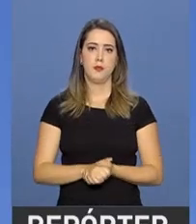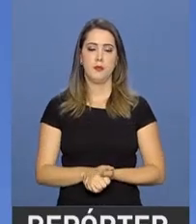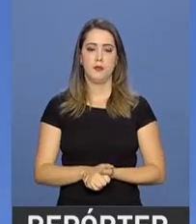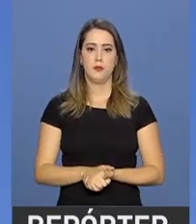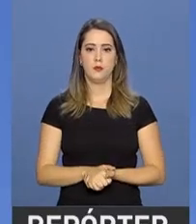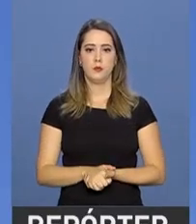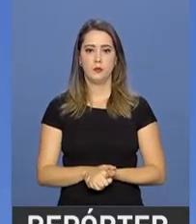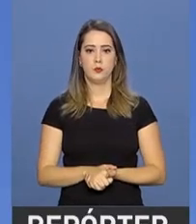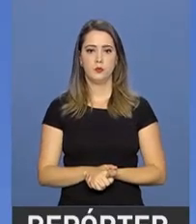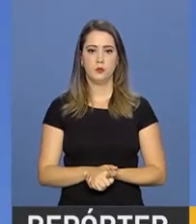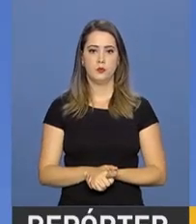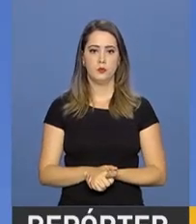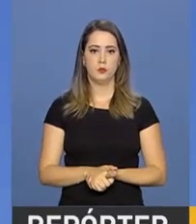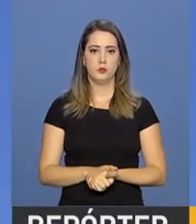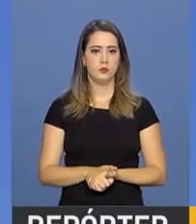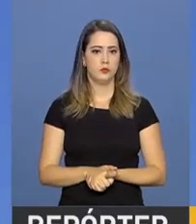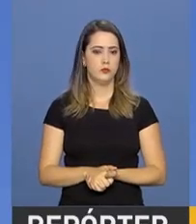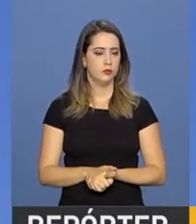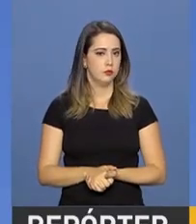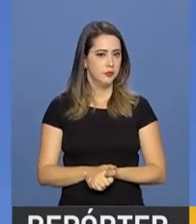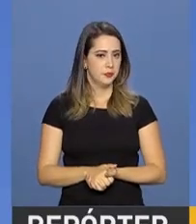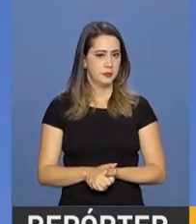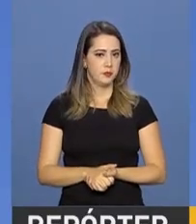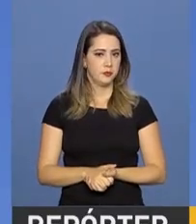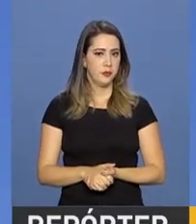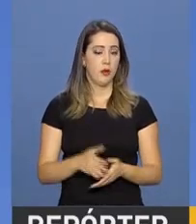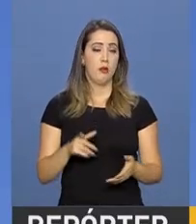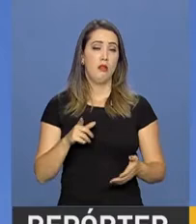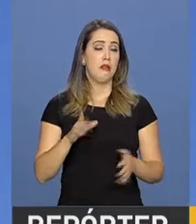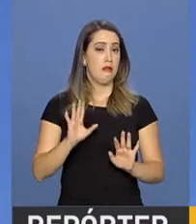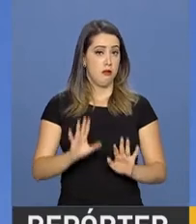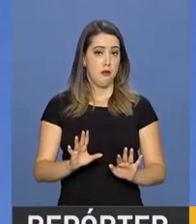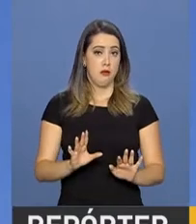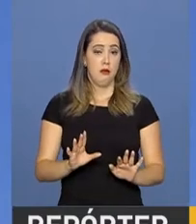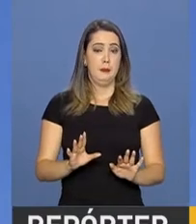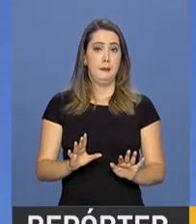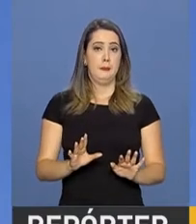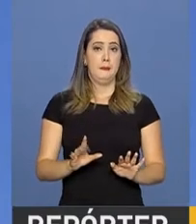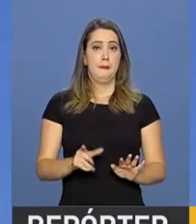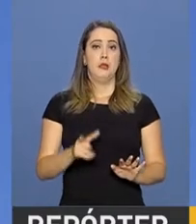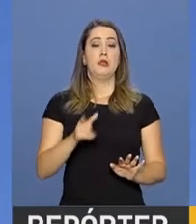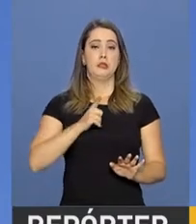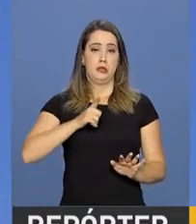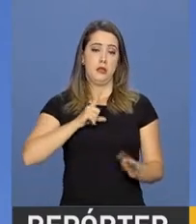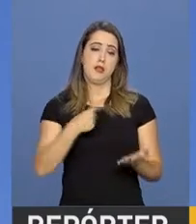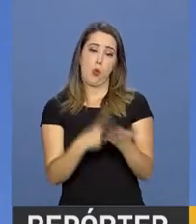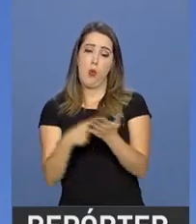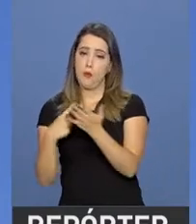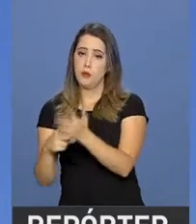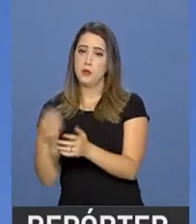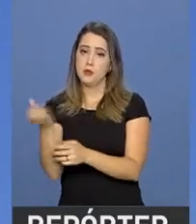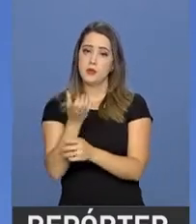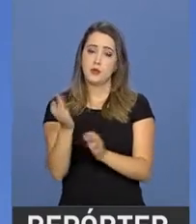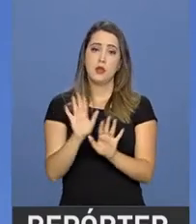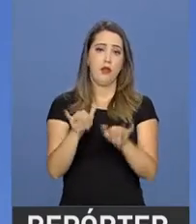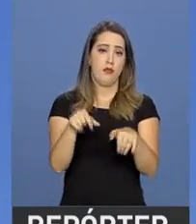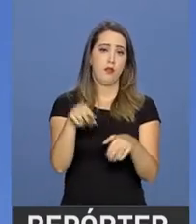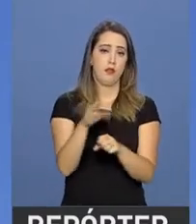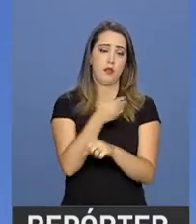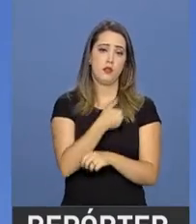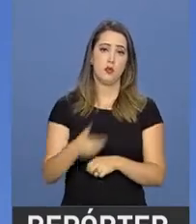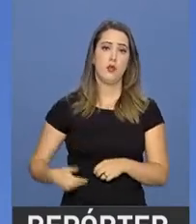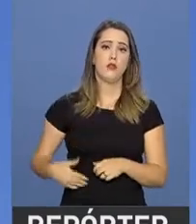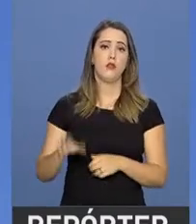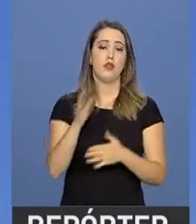Em relação às negociações, algumas delas, sim, nós esperamos concluir neste governo. Com a Mercosul e a União Europeia, nós certamente